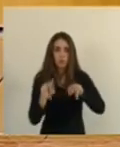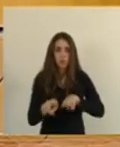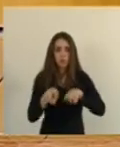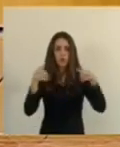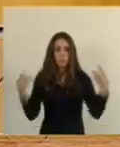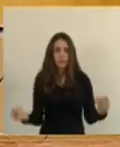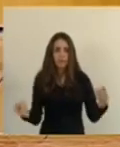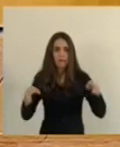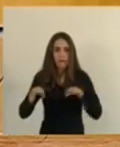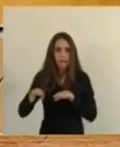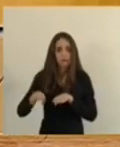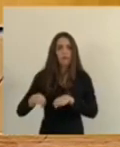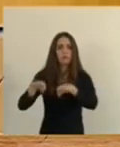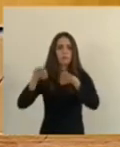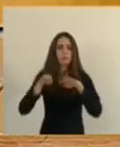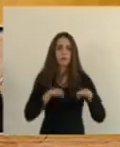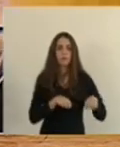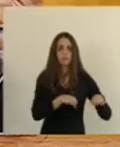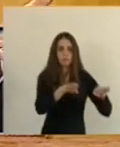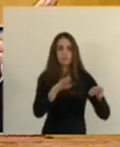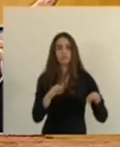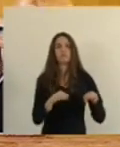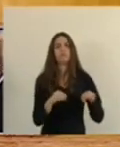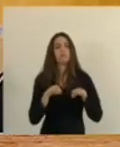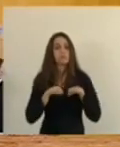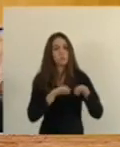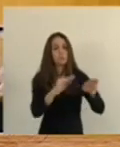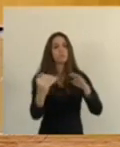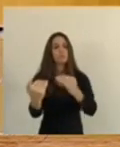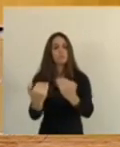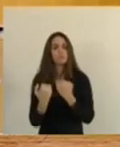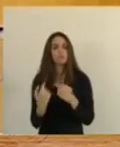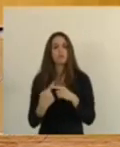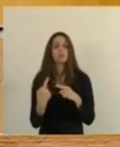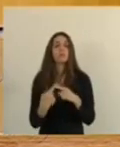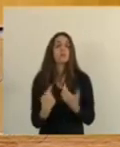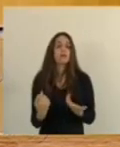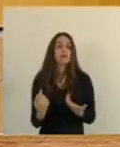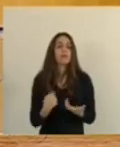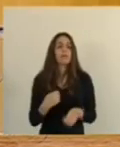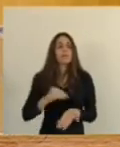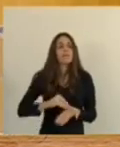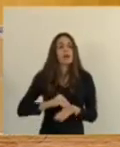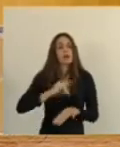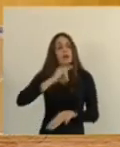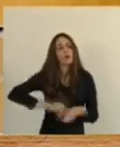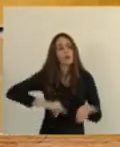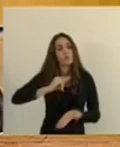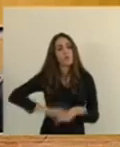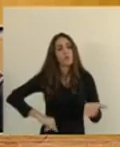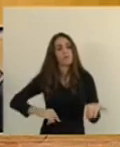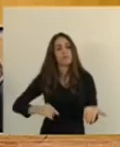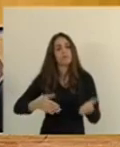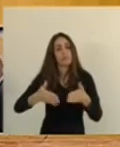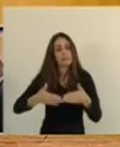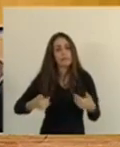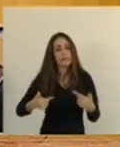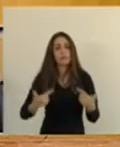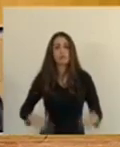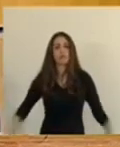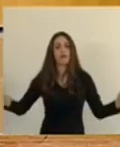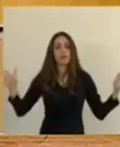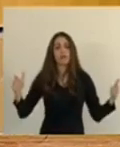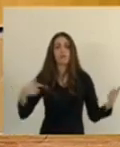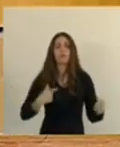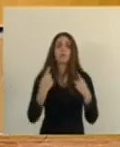não tem praticamente nada duplicado, nem a licença é concedida. Então, é um absurdo e é o que eu venho reclamar cada